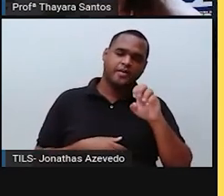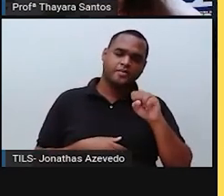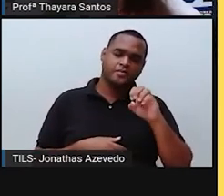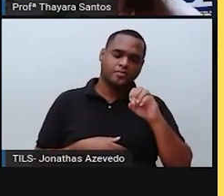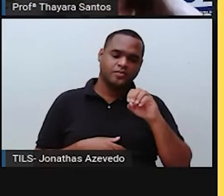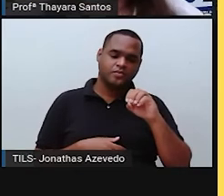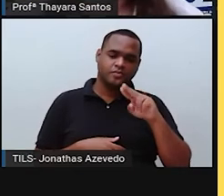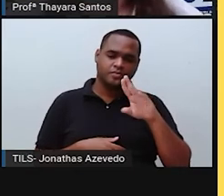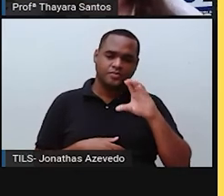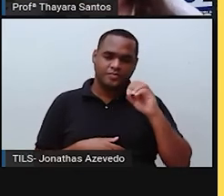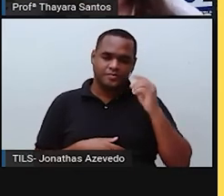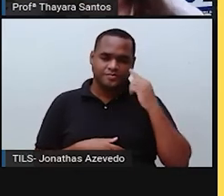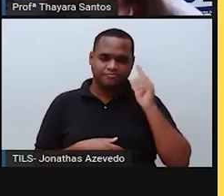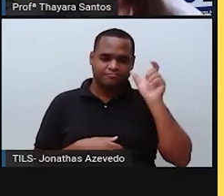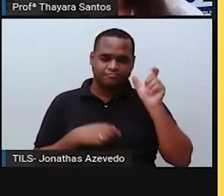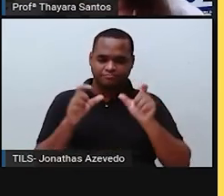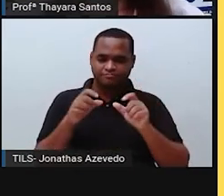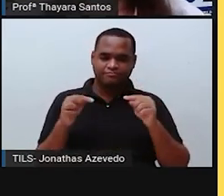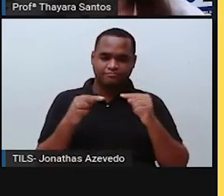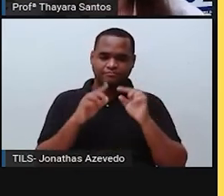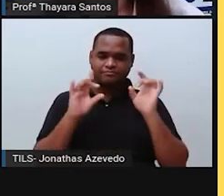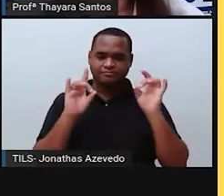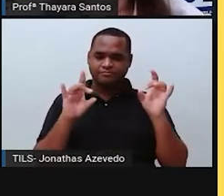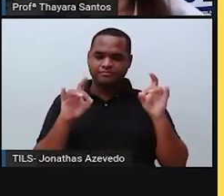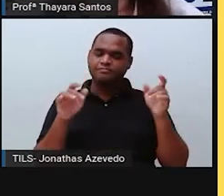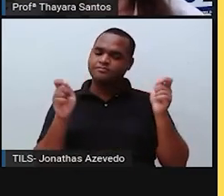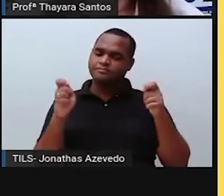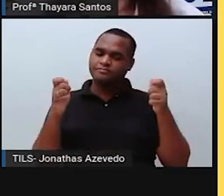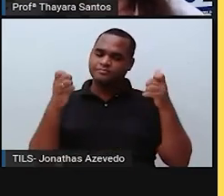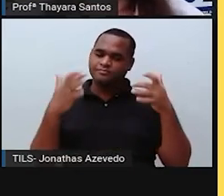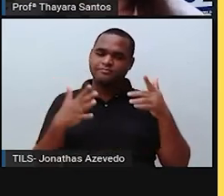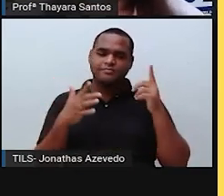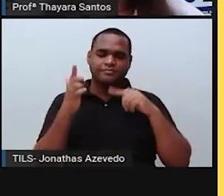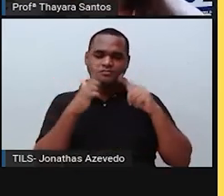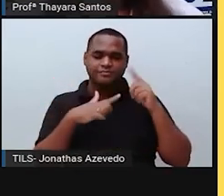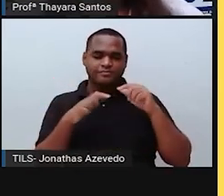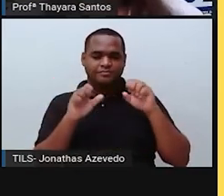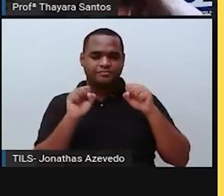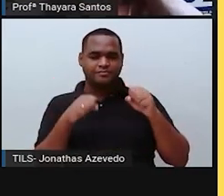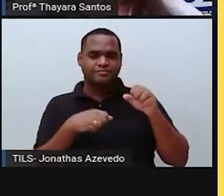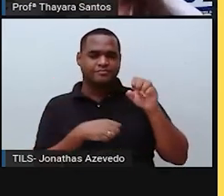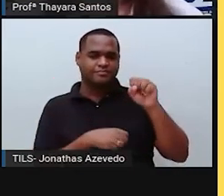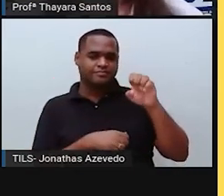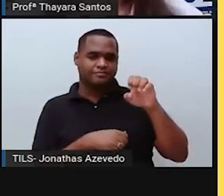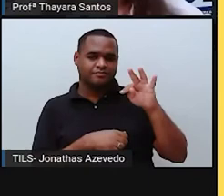que eles têm características especiais, aí esses, sim, conseguem chegar até a estratosfera.